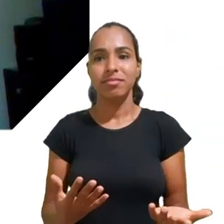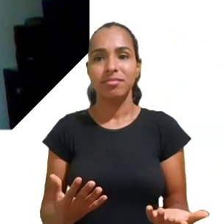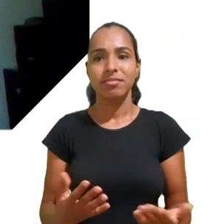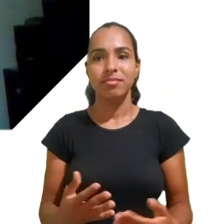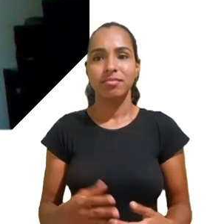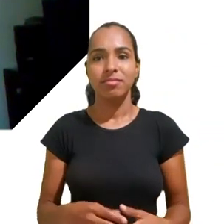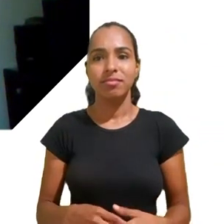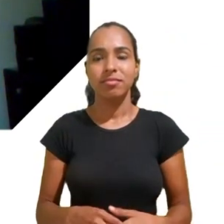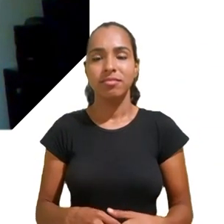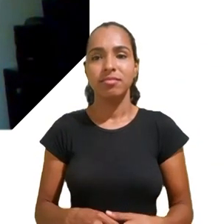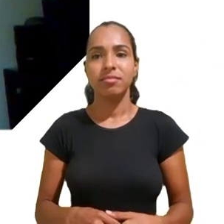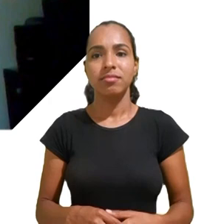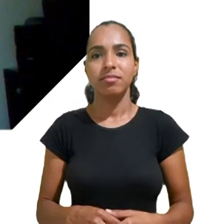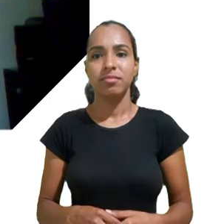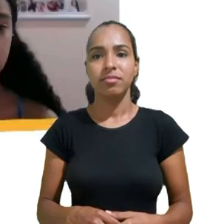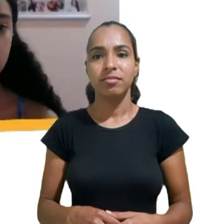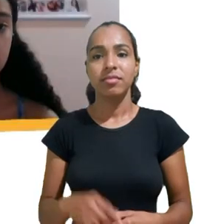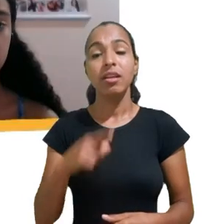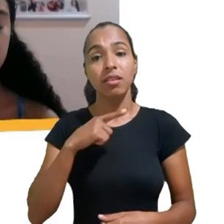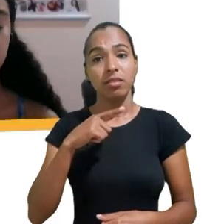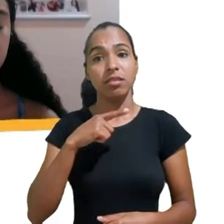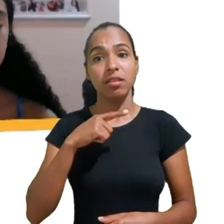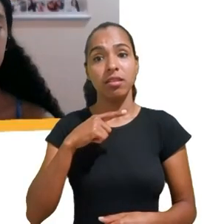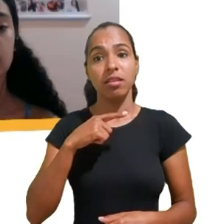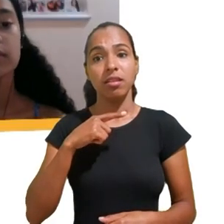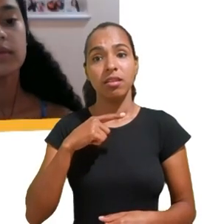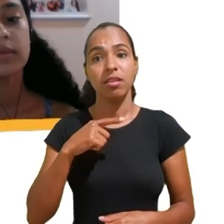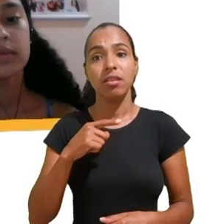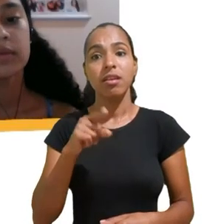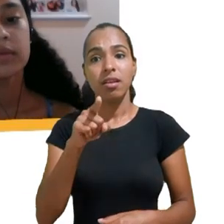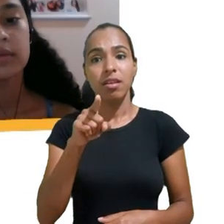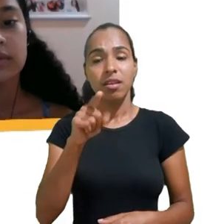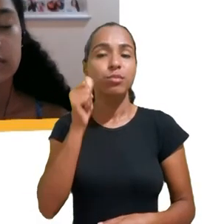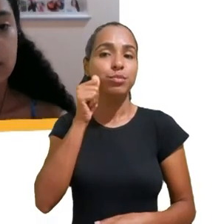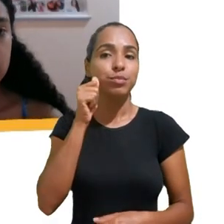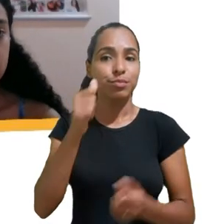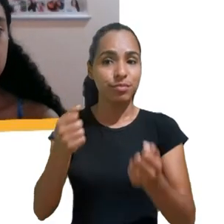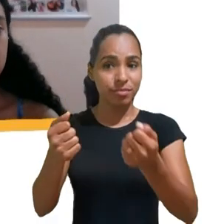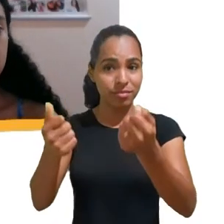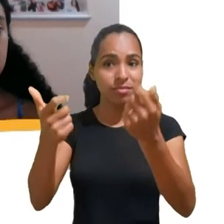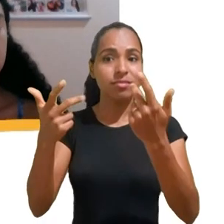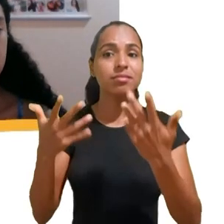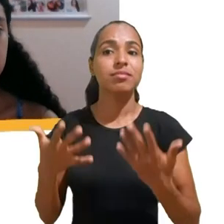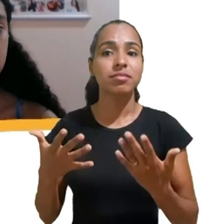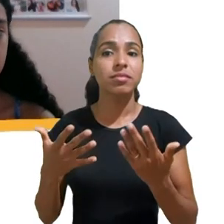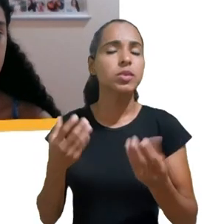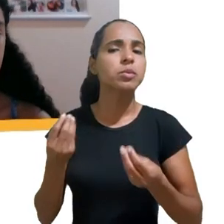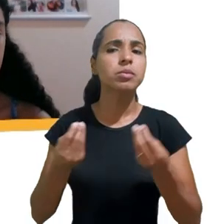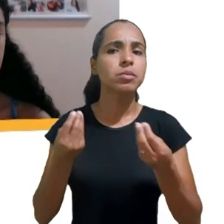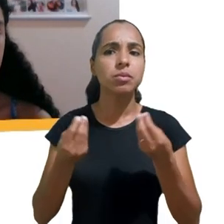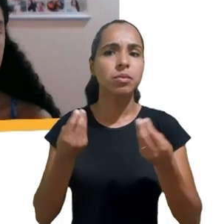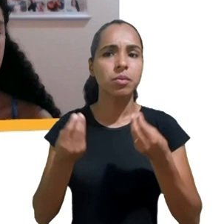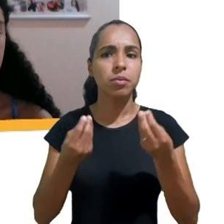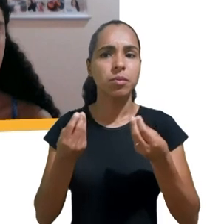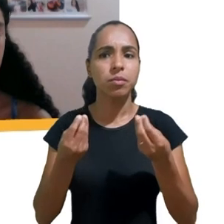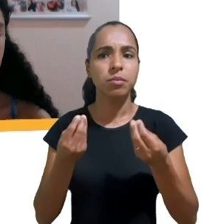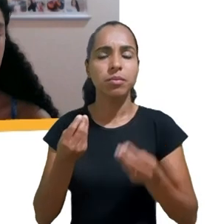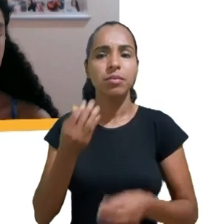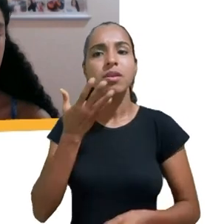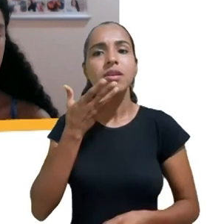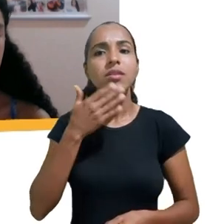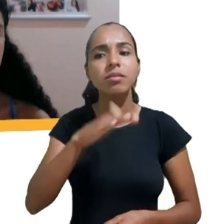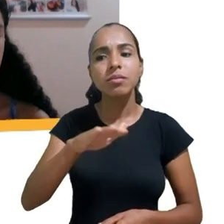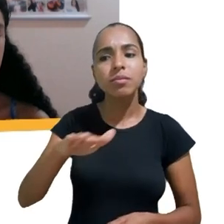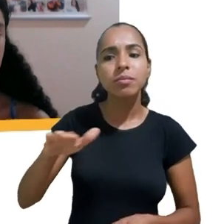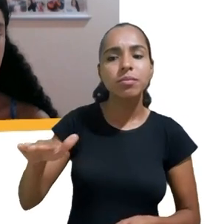thing. E a Renata podia comentar um pouco para a gente como que essa atividade pode afetar tanto as crianças que consomem esse tipo de